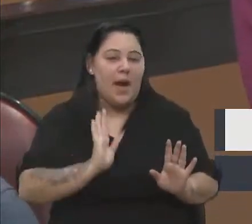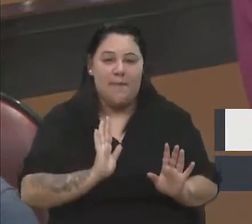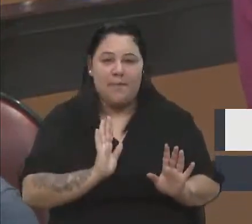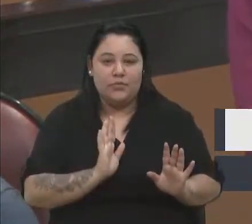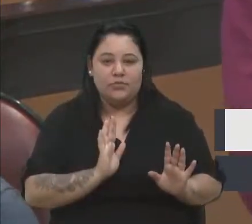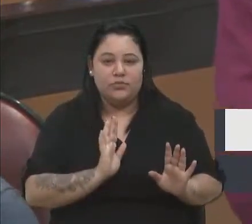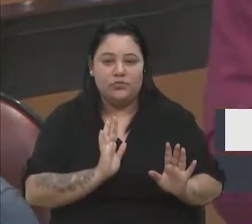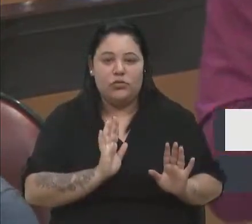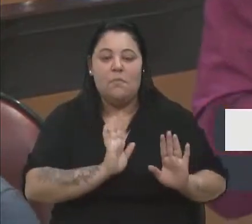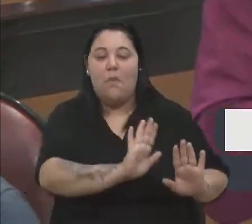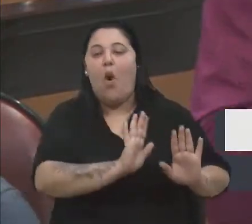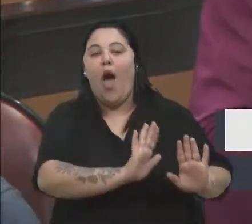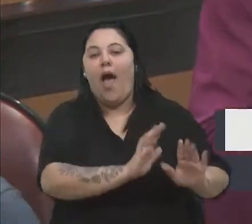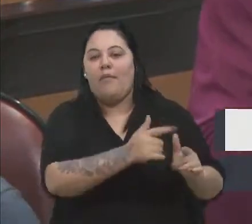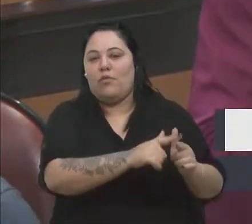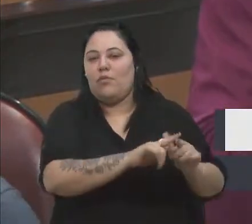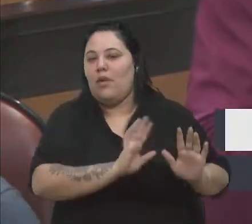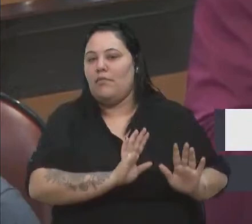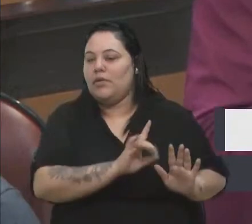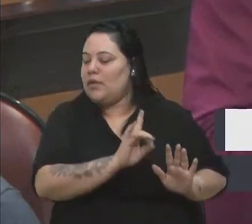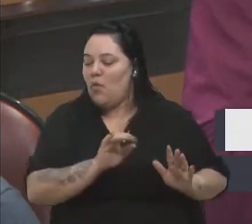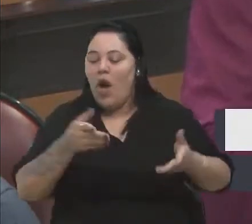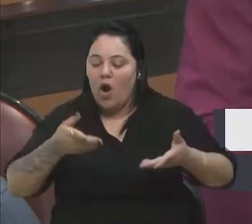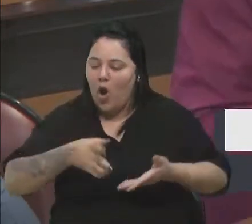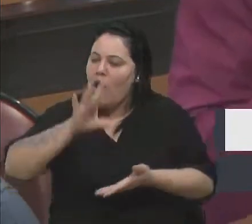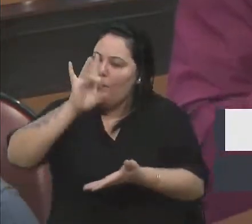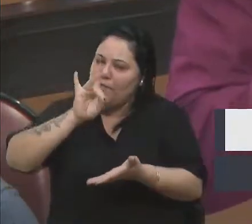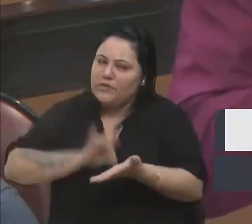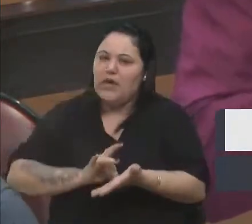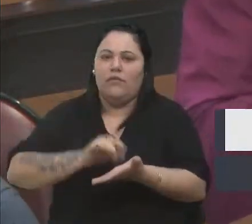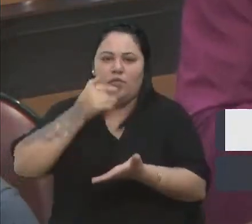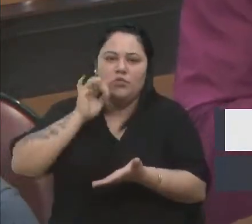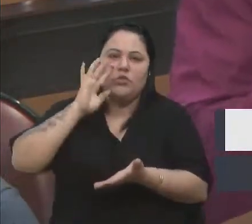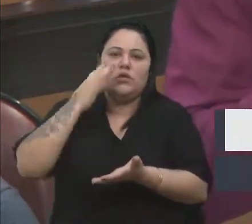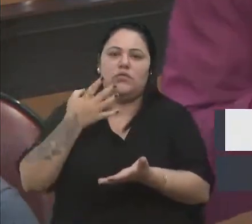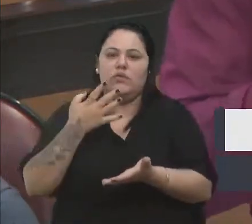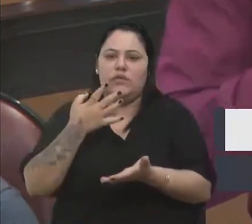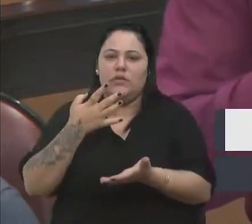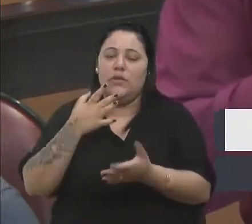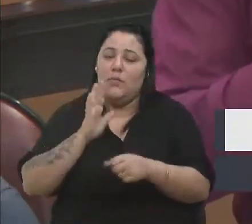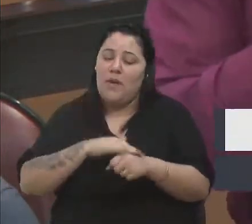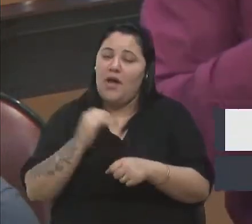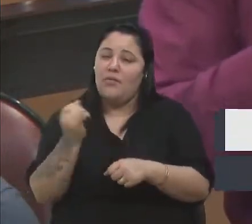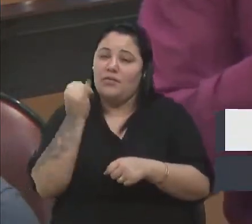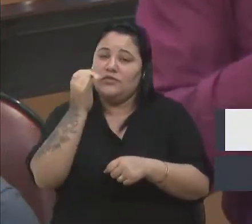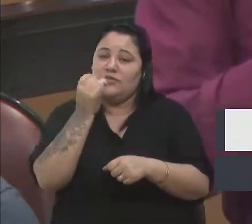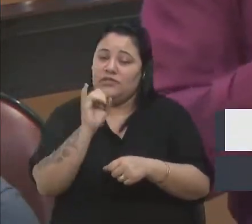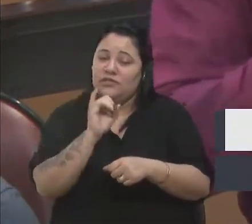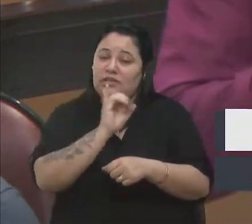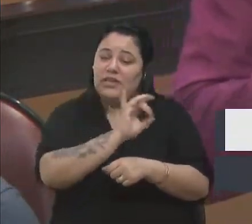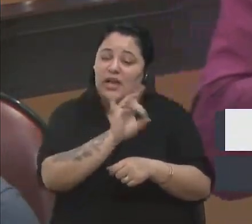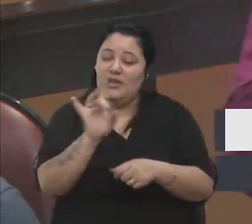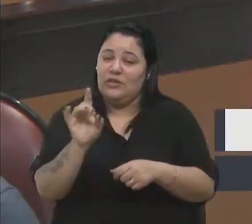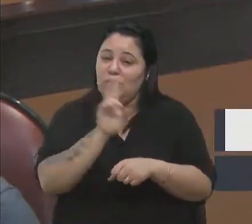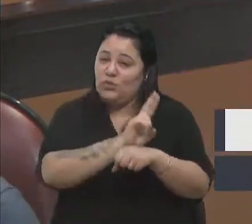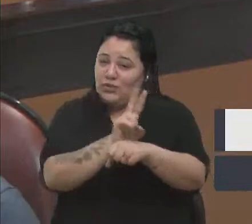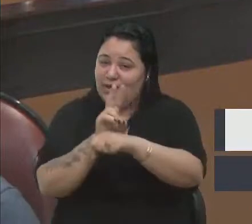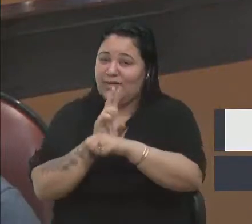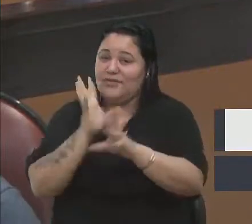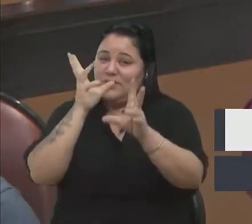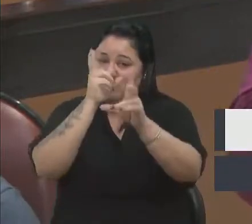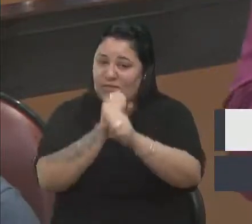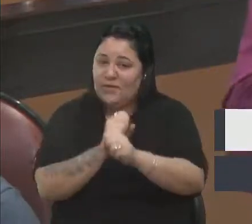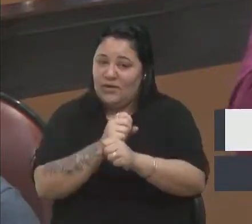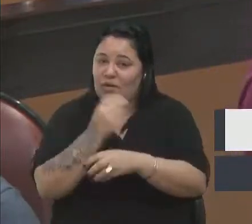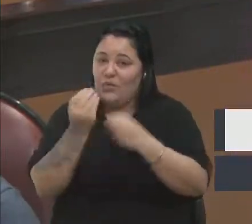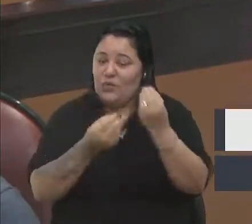para um ano ou para o outro. É definitivo. Mas o mais importante, se cada um cuidasse direito dos seus bichinhos, como a gente cuida lá